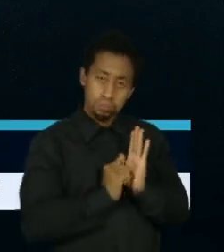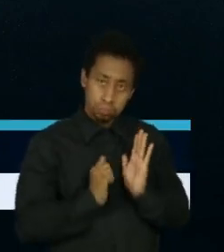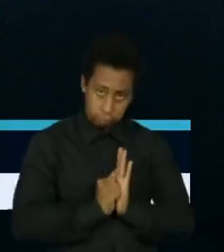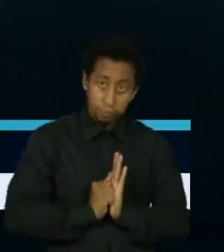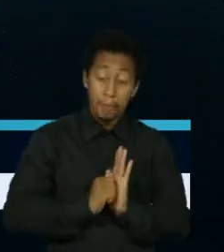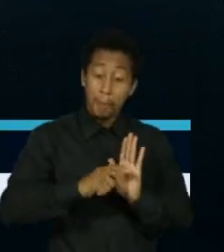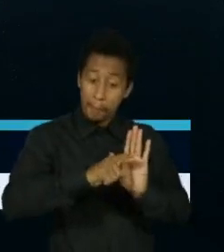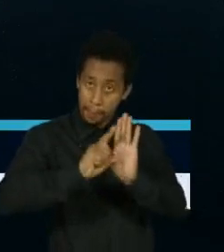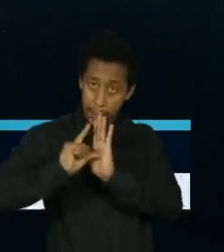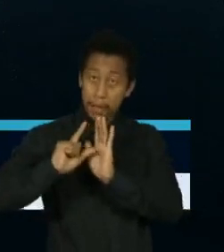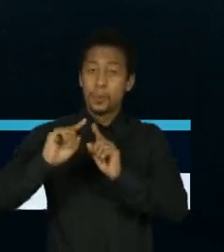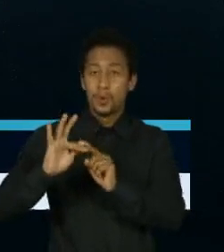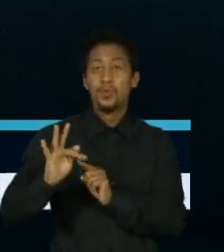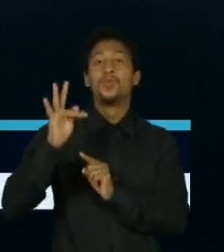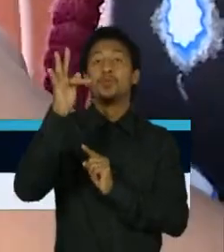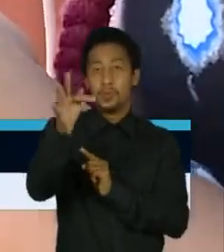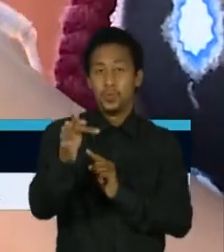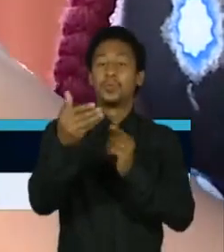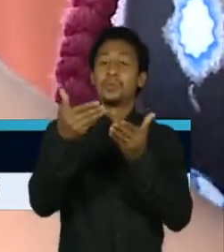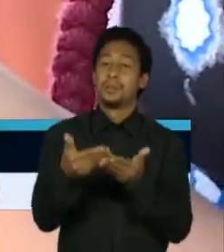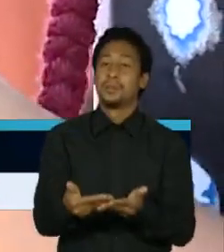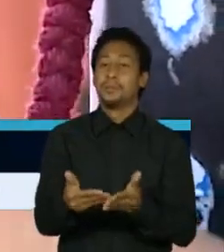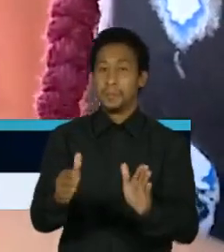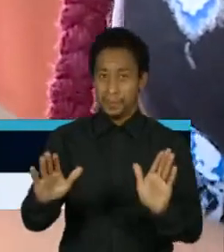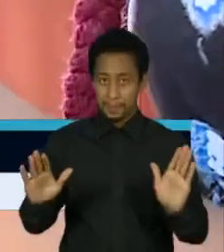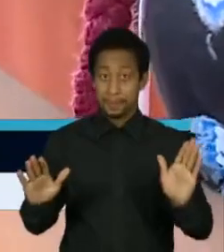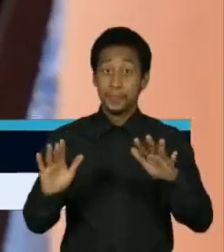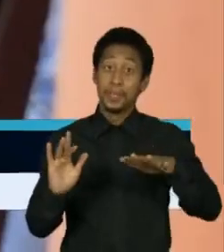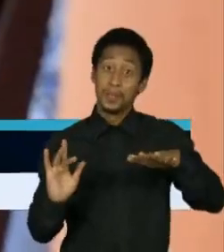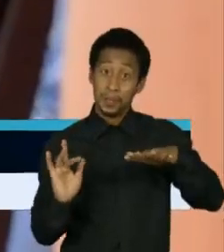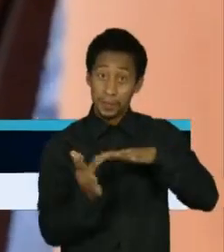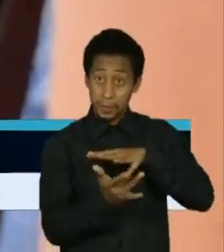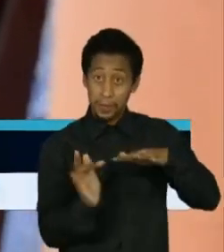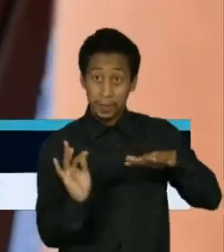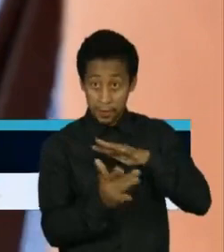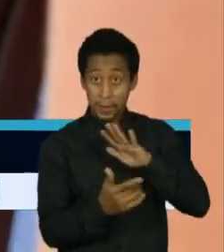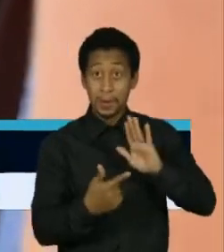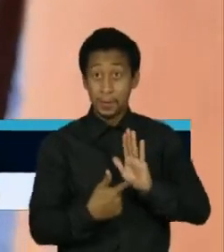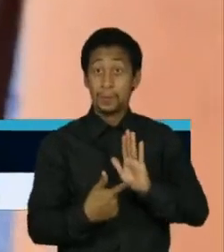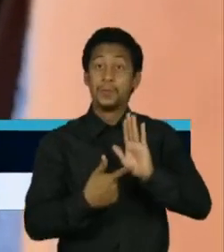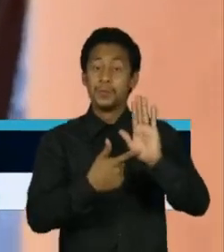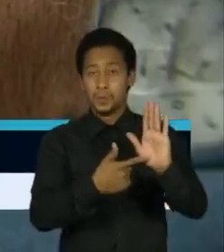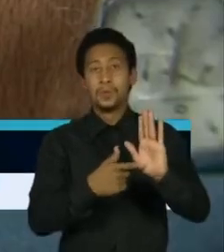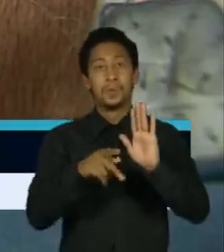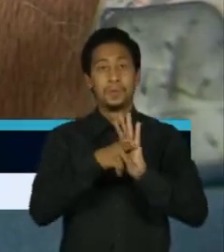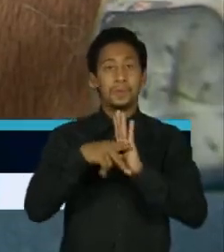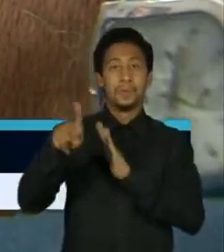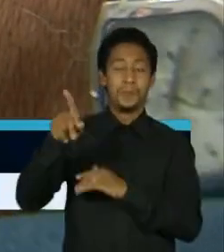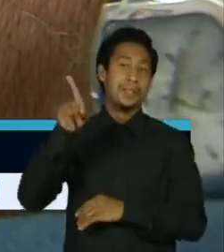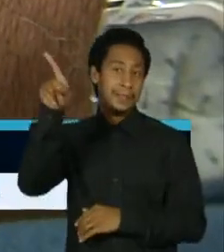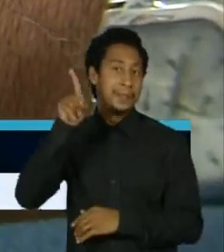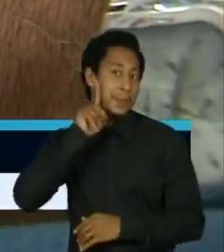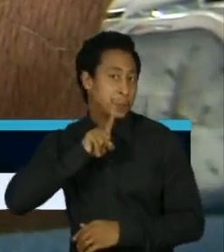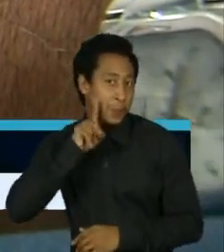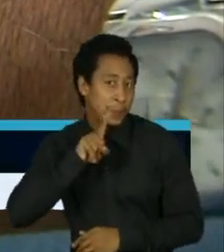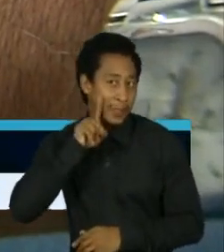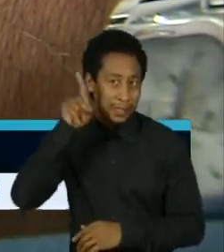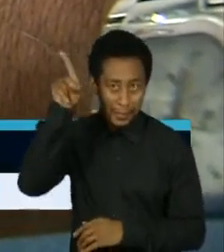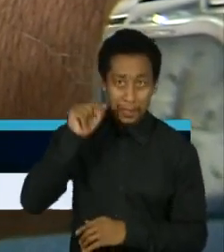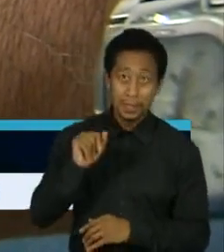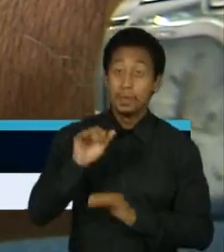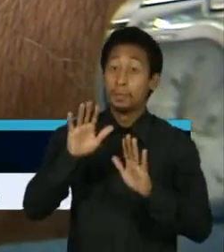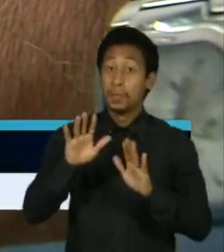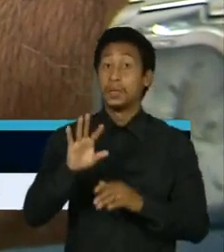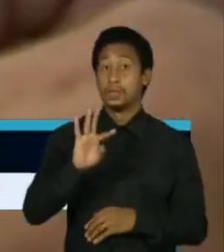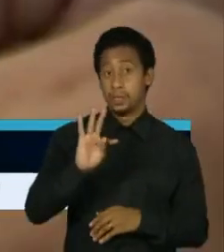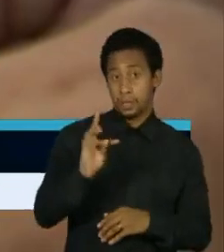podem se tornar contas abertas ao público. A rede social está disponível apenas nos Estados Unidos. Com o lançamento, a Truth